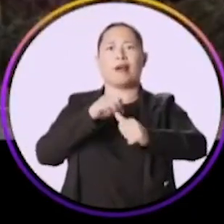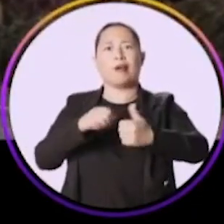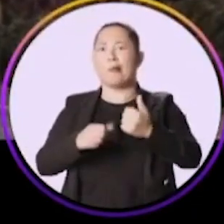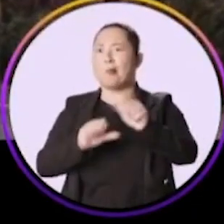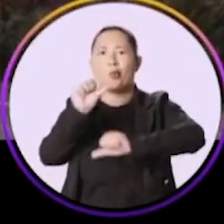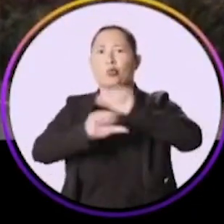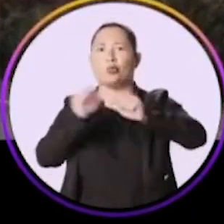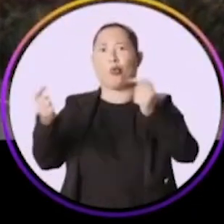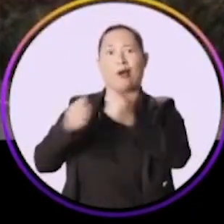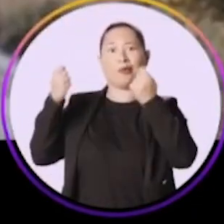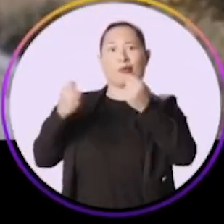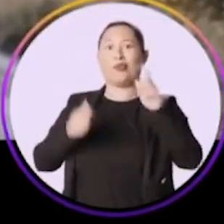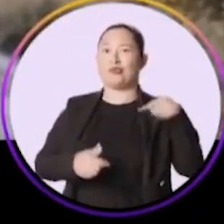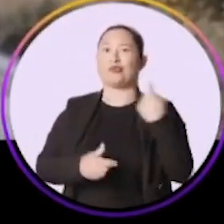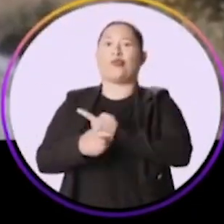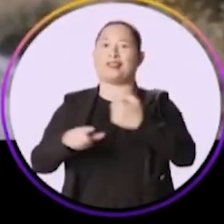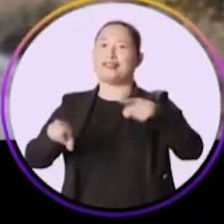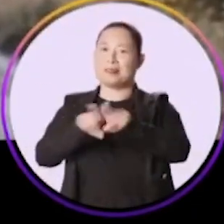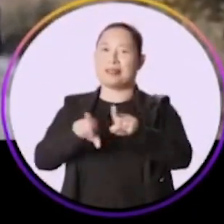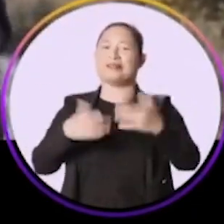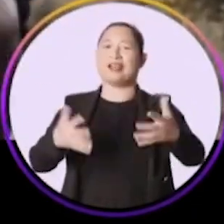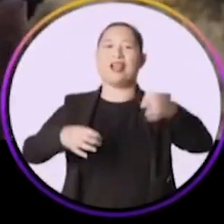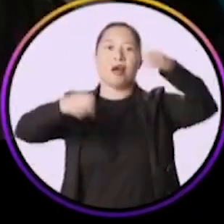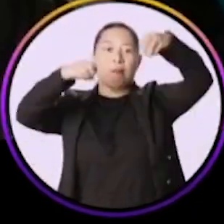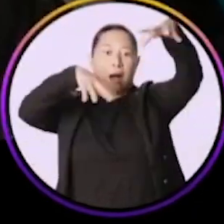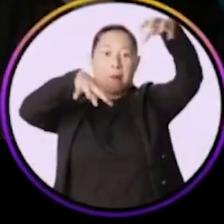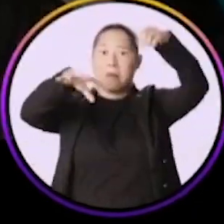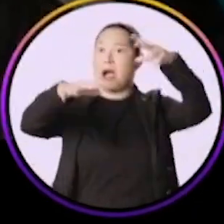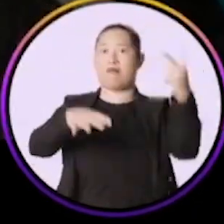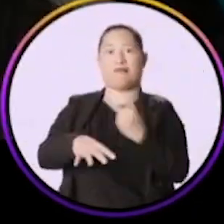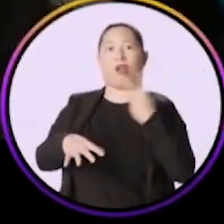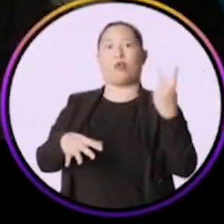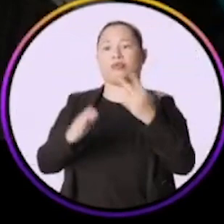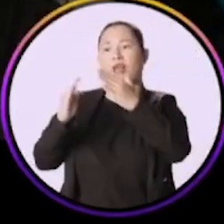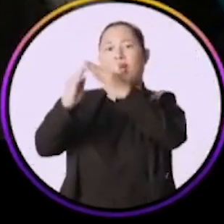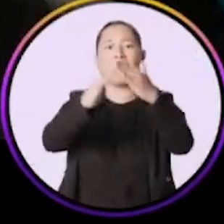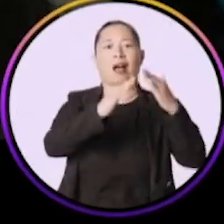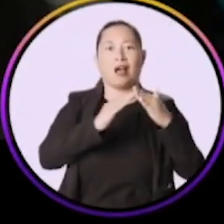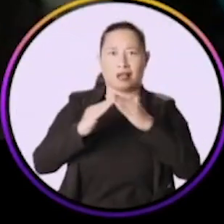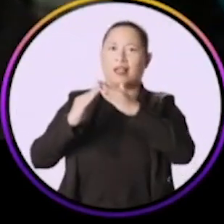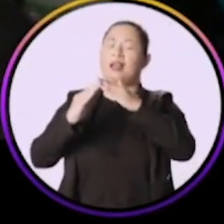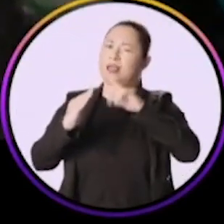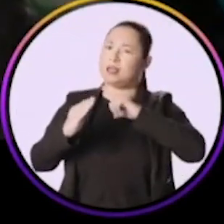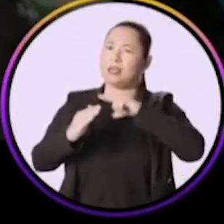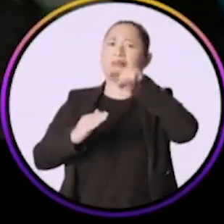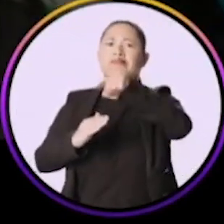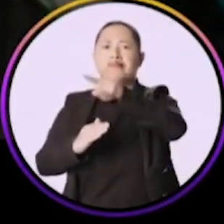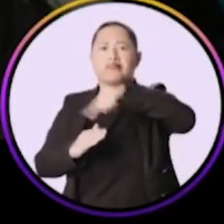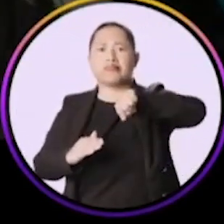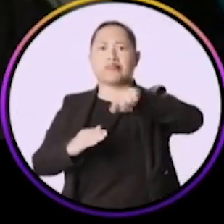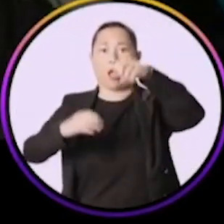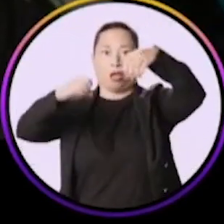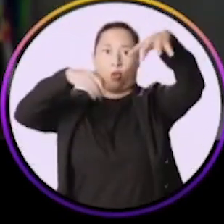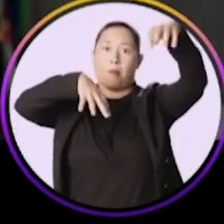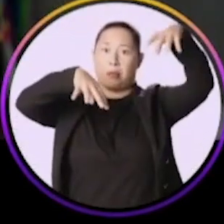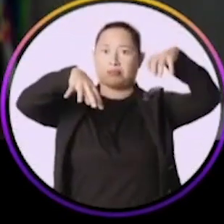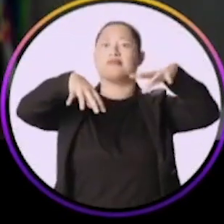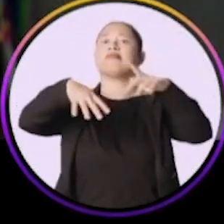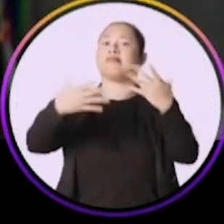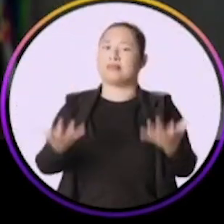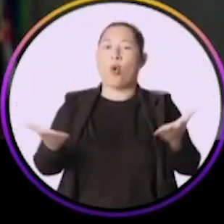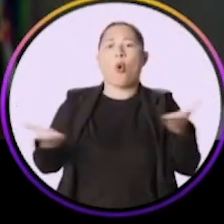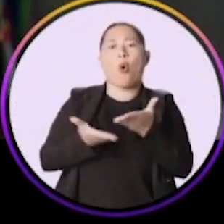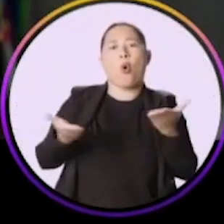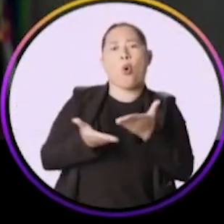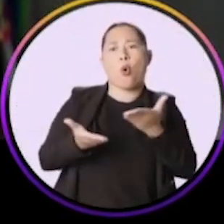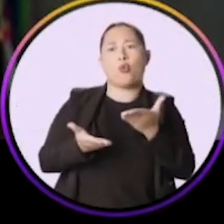cara de Caruaru e a nossa. Hoje é bem iluminado, né? Valorizou muito tanto as casas que tinha por lá, né? E quanto a iluminação. Hoje